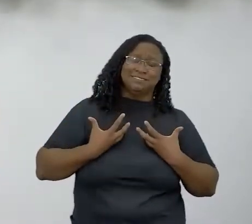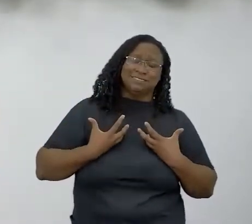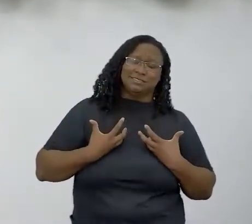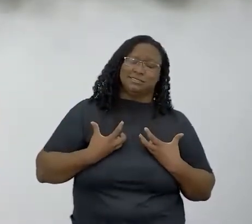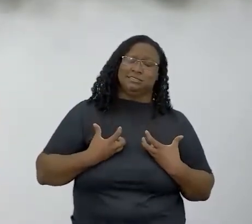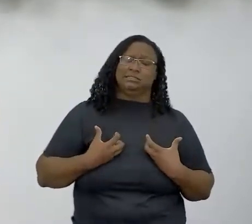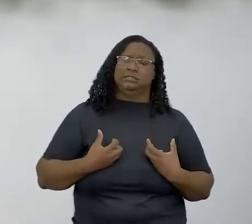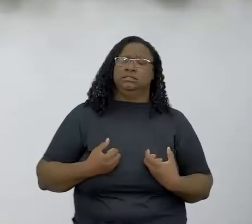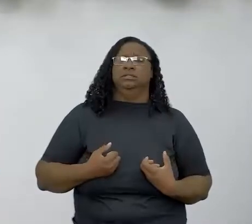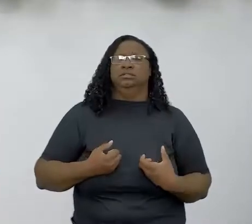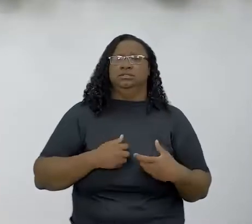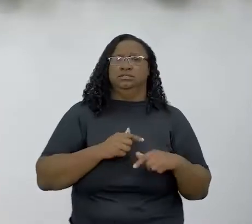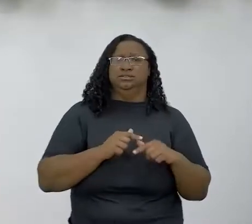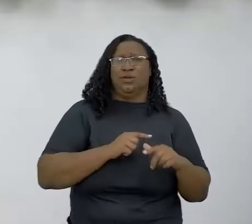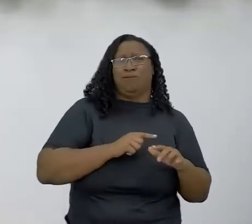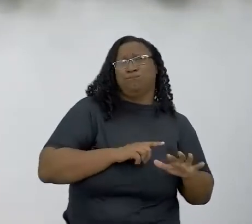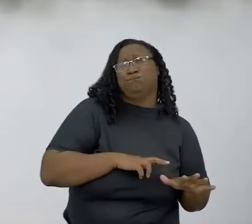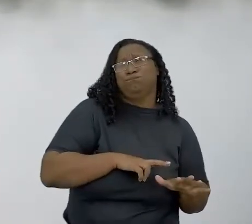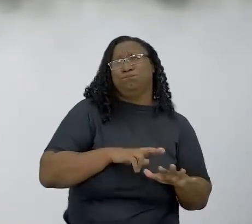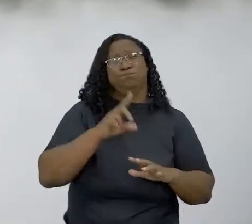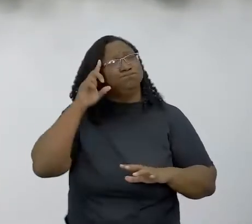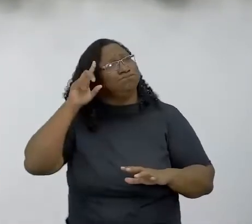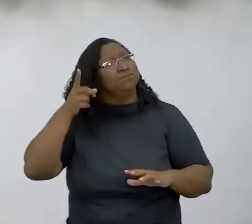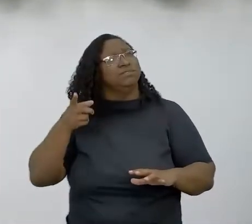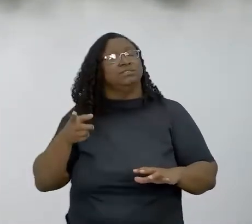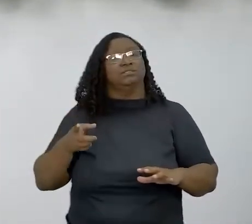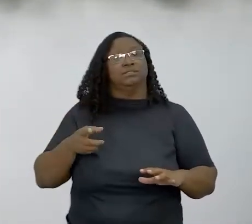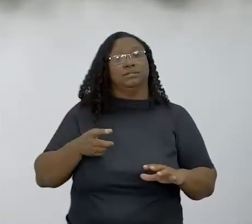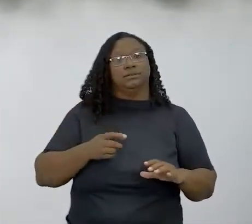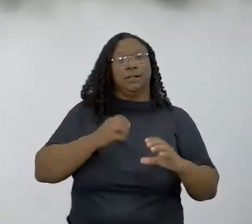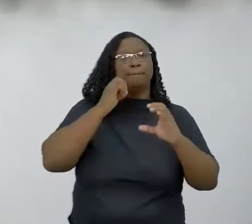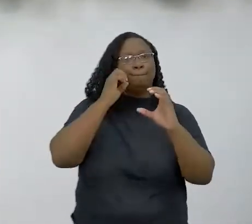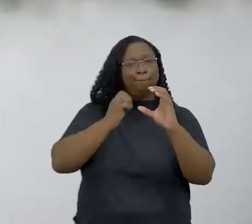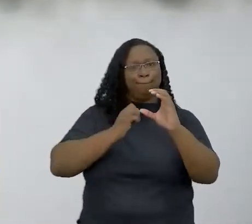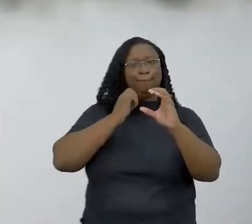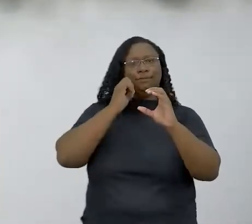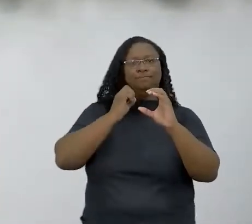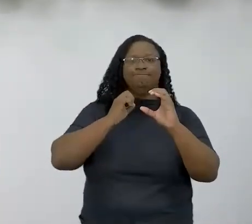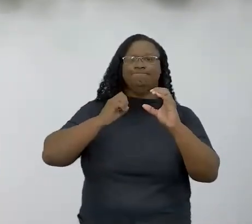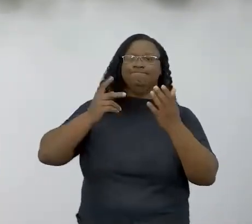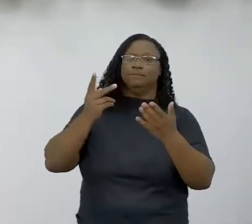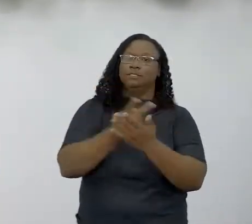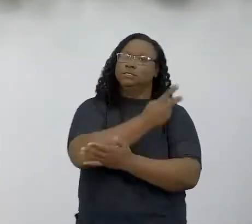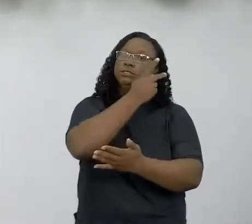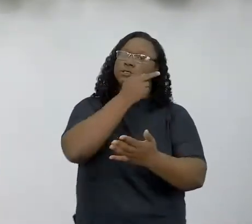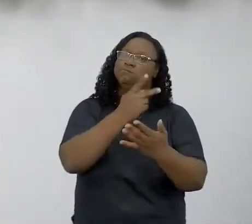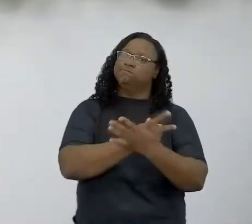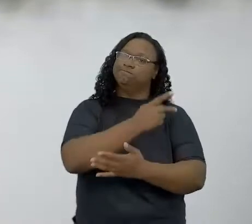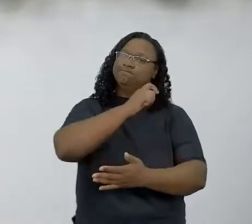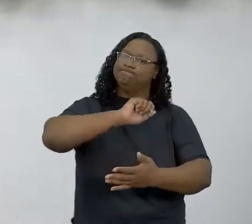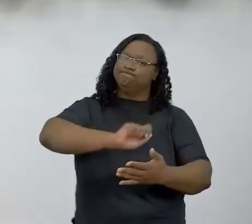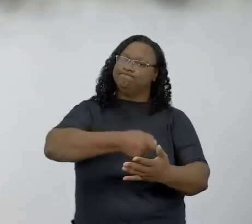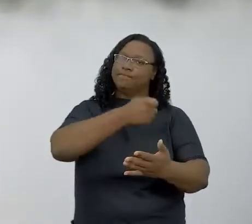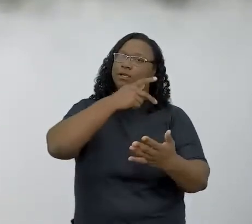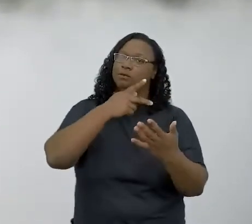inteiro, está cansada e tal, e aí você vai para a gravação e aí você, toda hora, erra o sinal, né? Estou ali sinalizando você, erra o sinal, aí tem que voltar